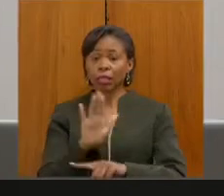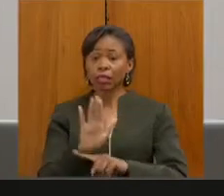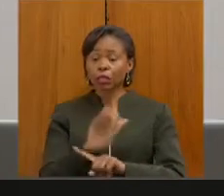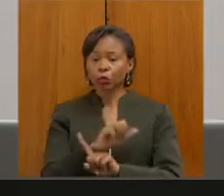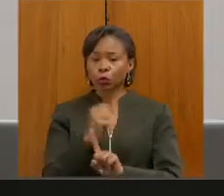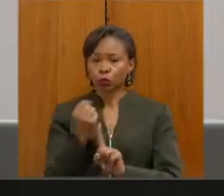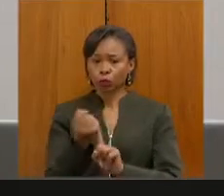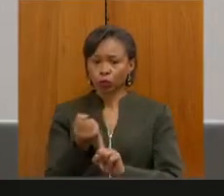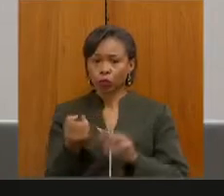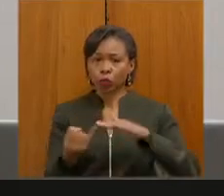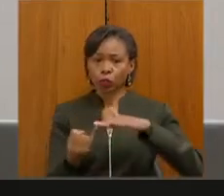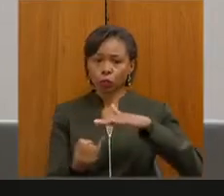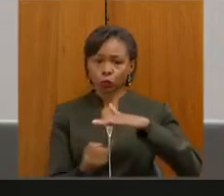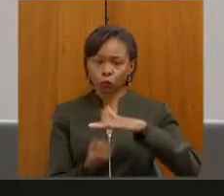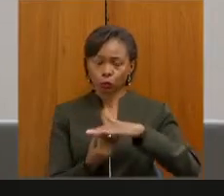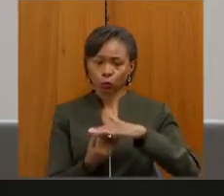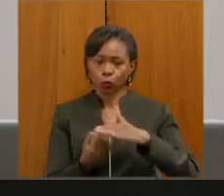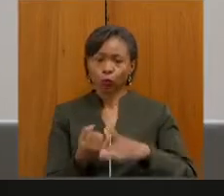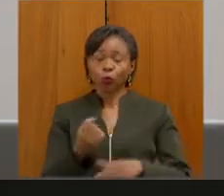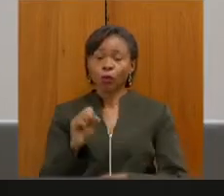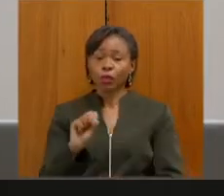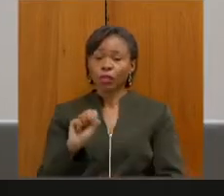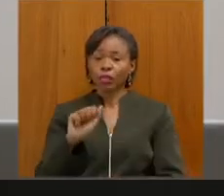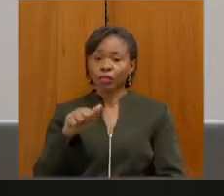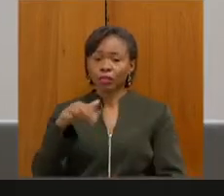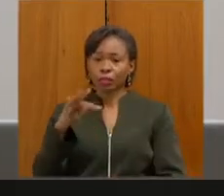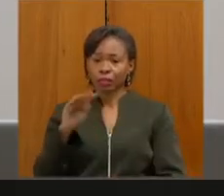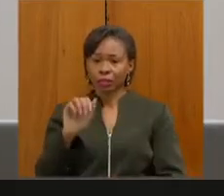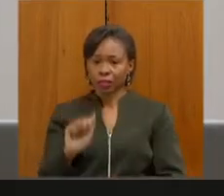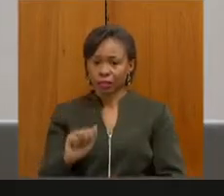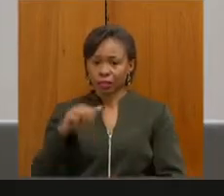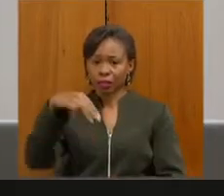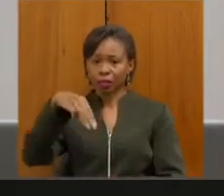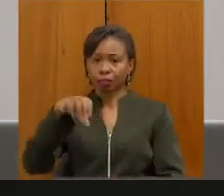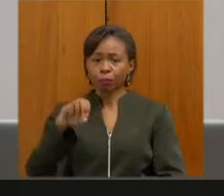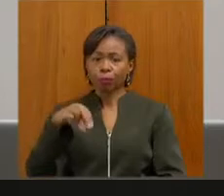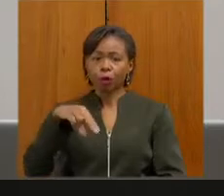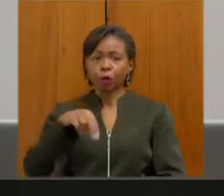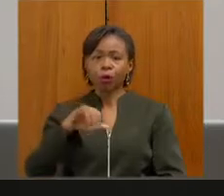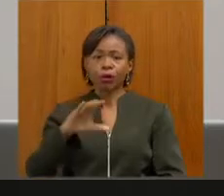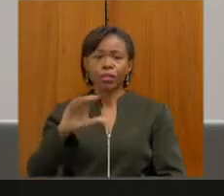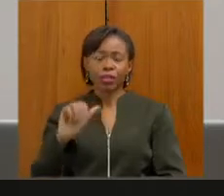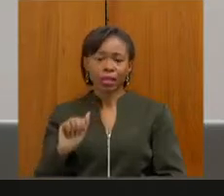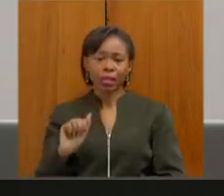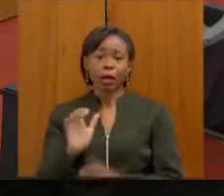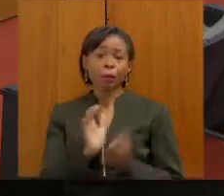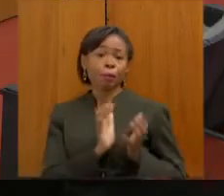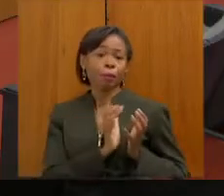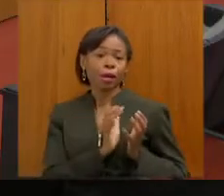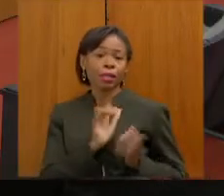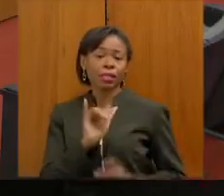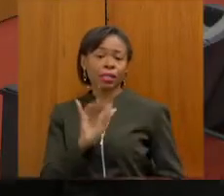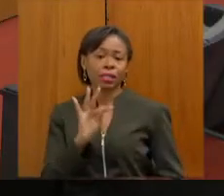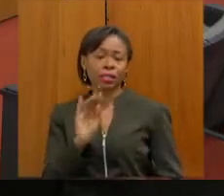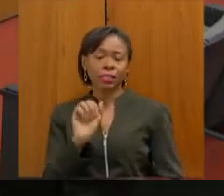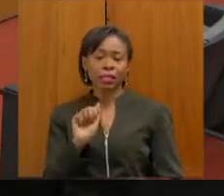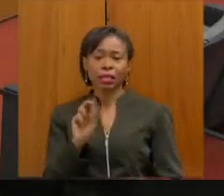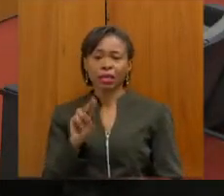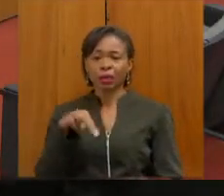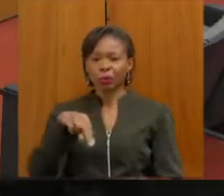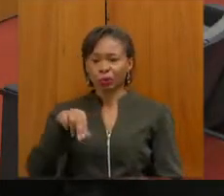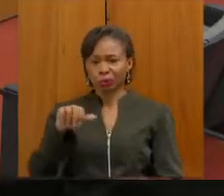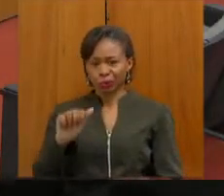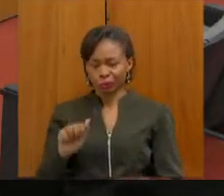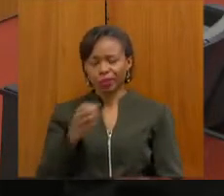Instituto Santa Mônica, que é a APAIs de Itaúna, o Iliane Fabiane Pereira. Seja bem-vinda